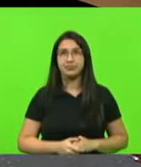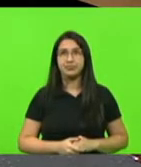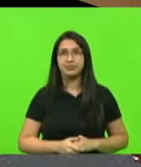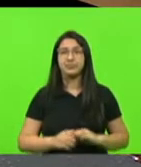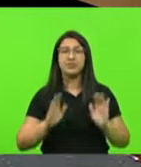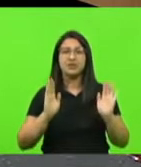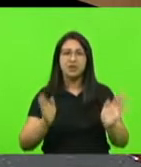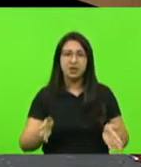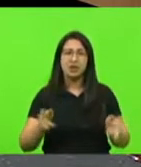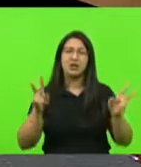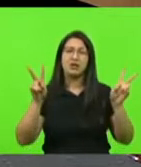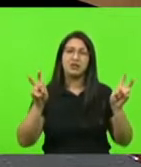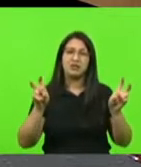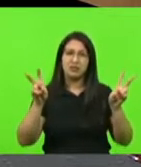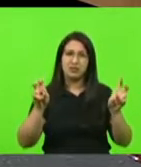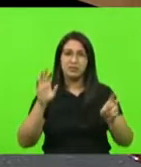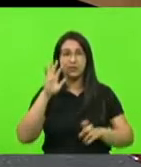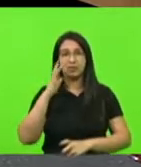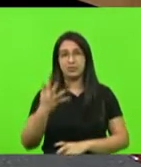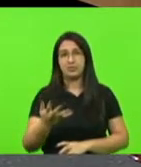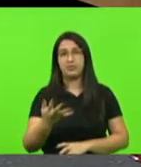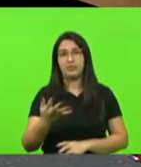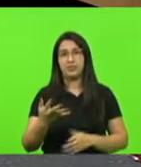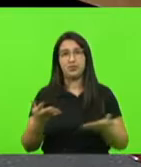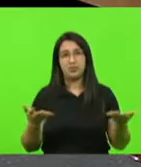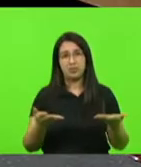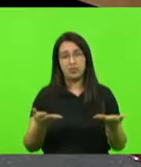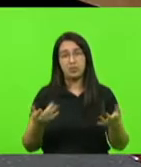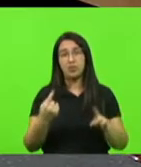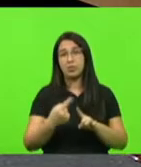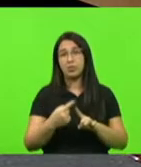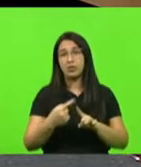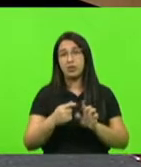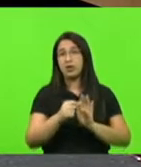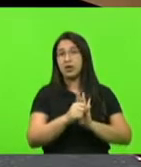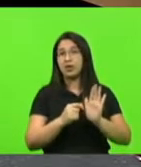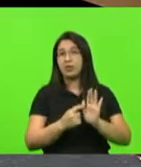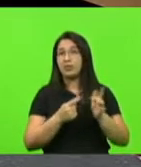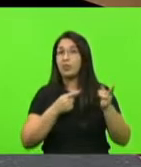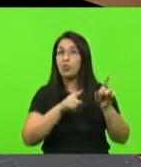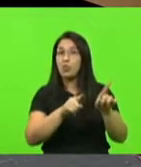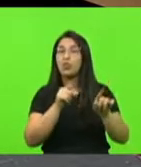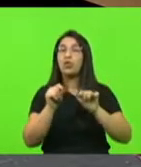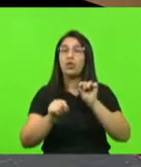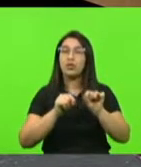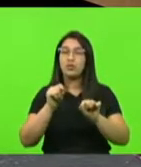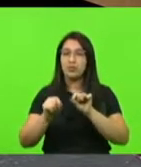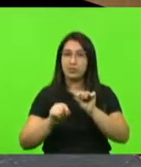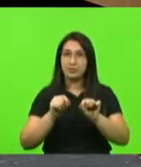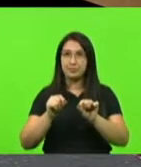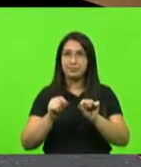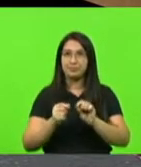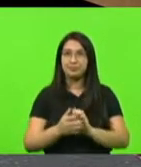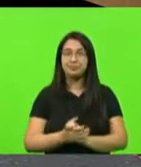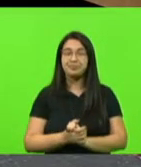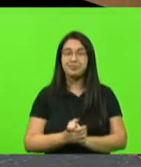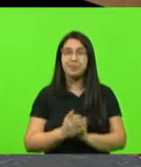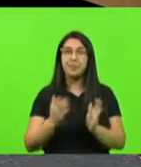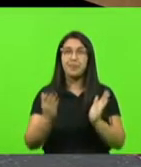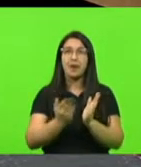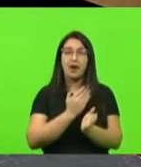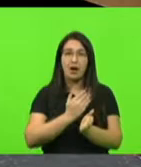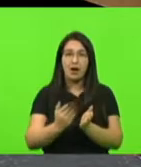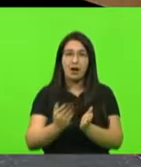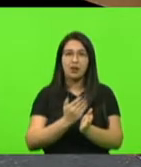já superado a essas alturas. E, na verdade, o que está sendo vetado são apenas alguns